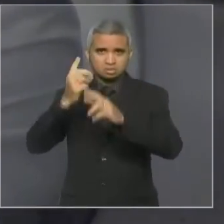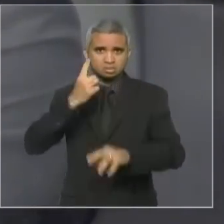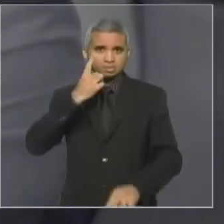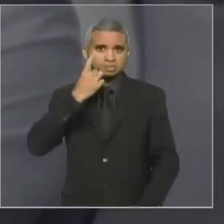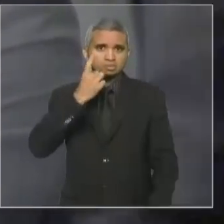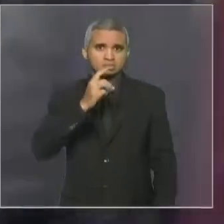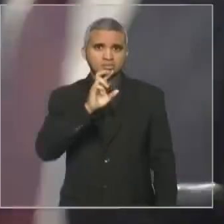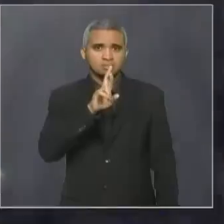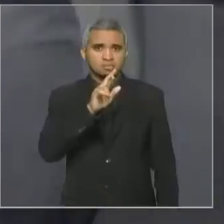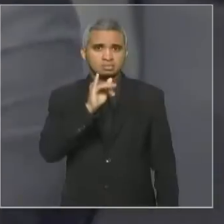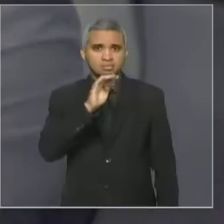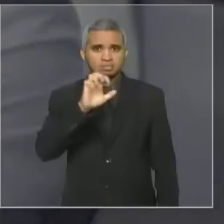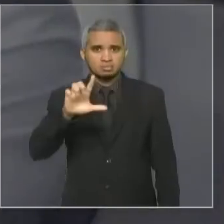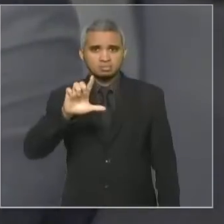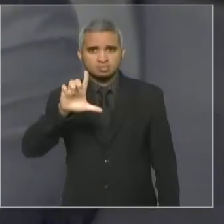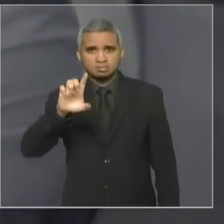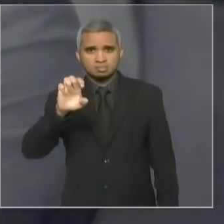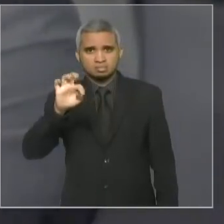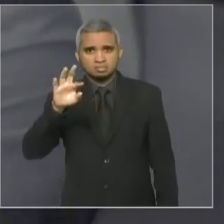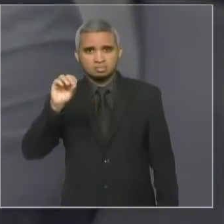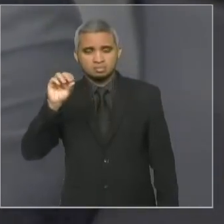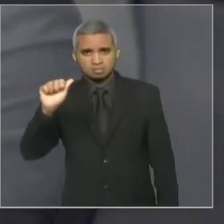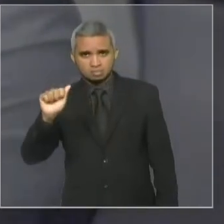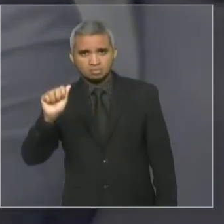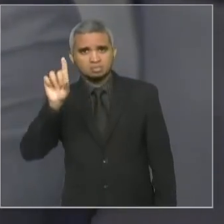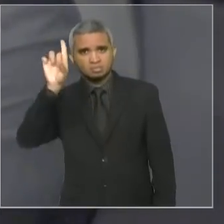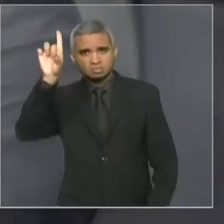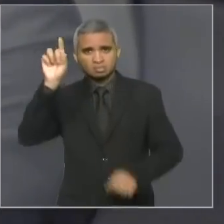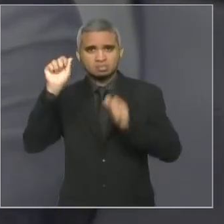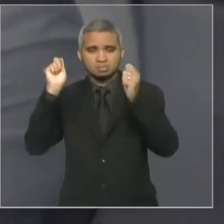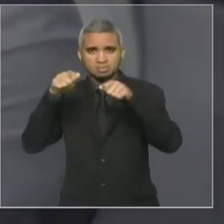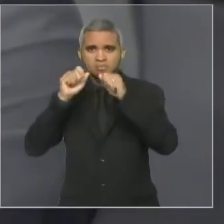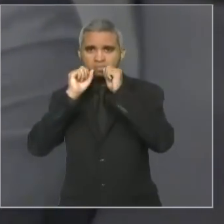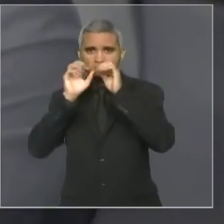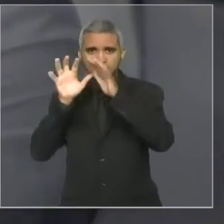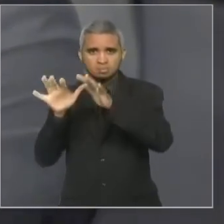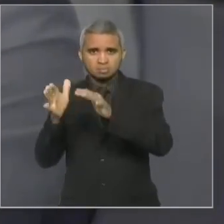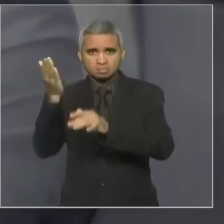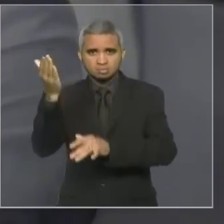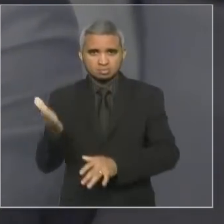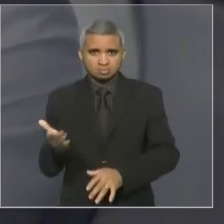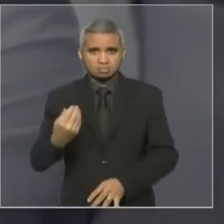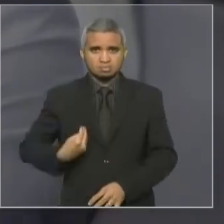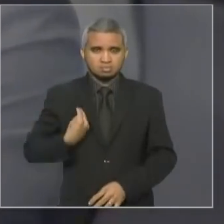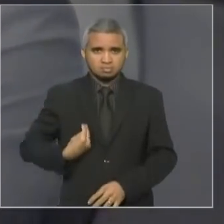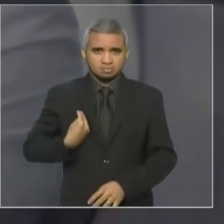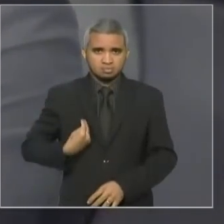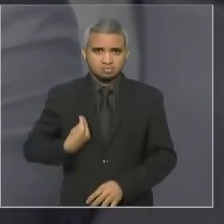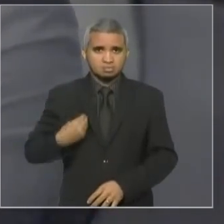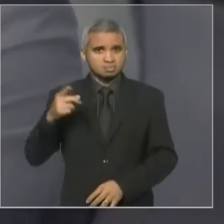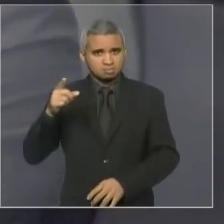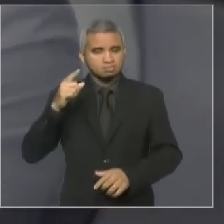Deus possa conduzi-lo diante dessa nova e árdua tarefa que ele tem de liderar,